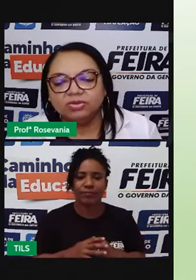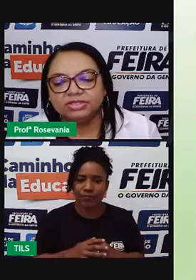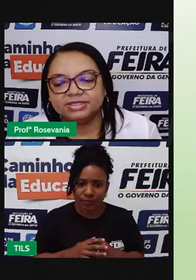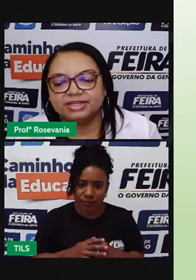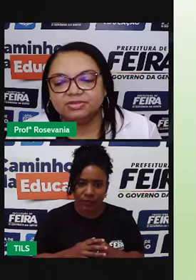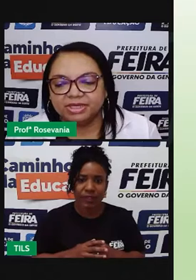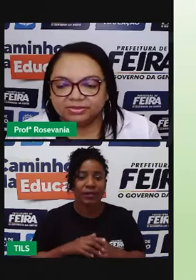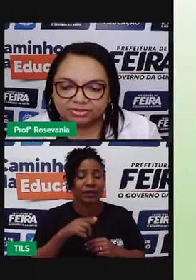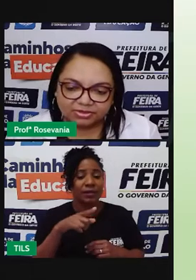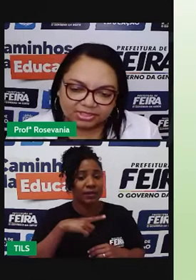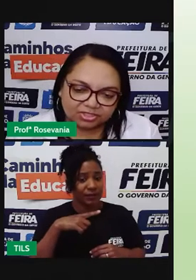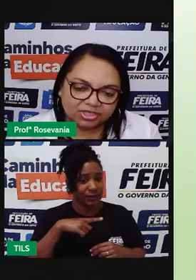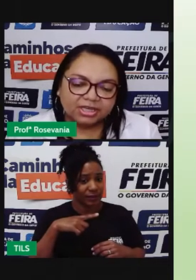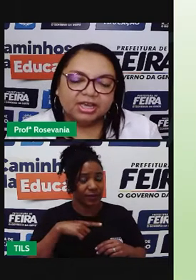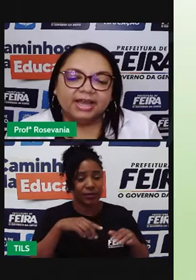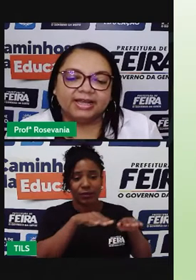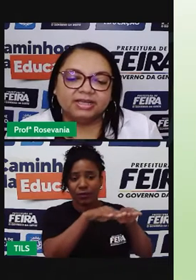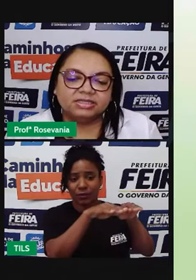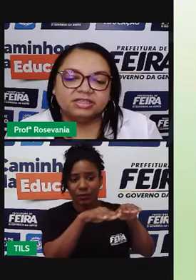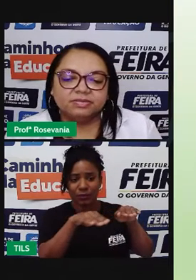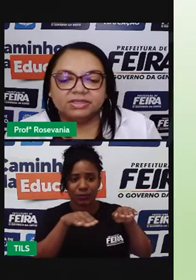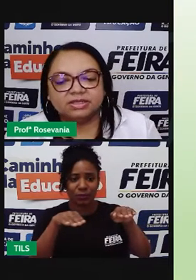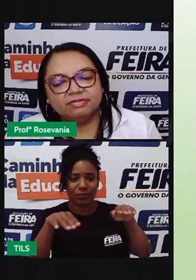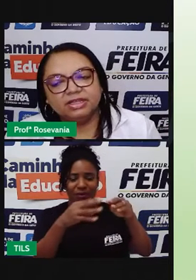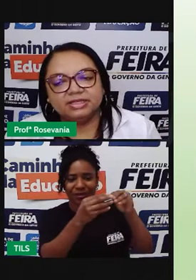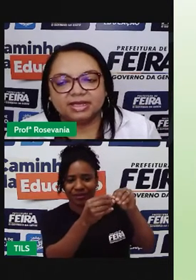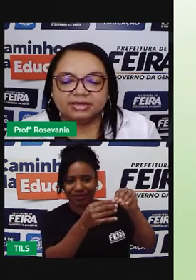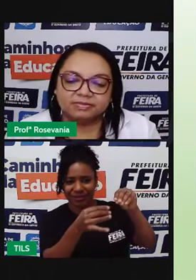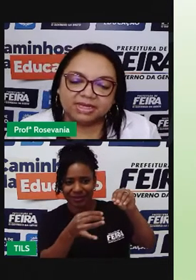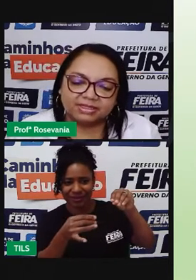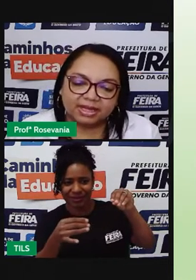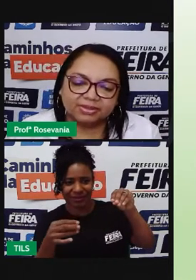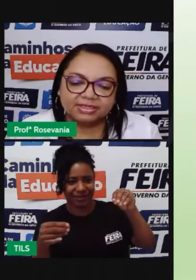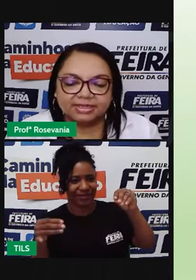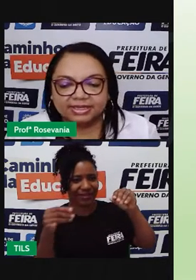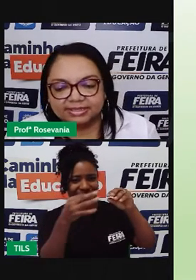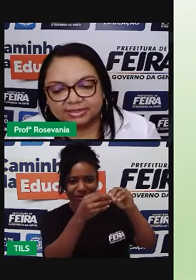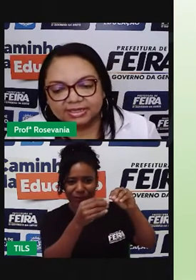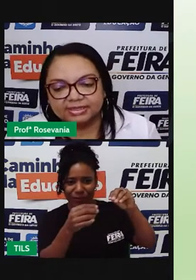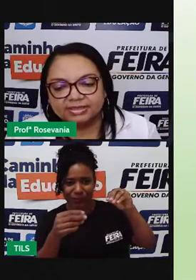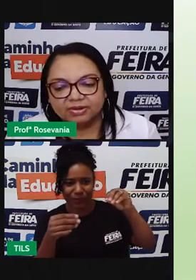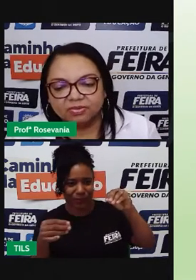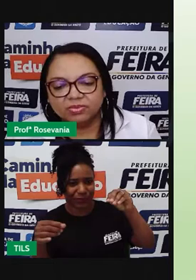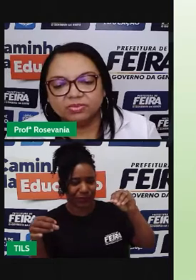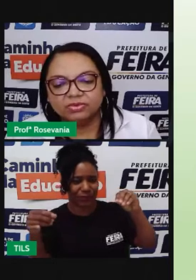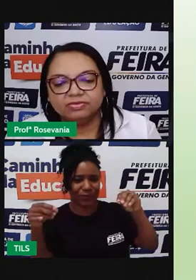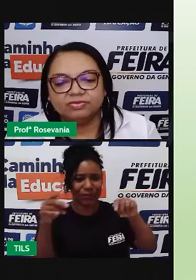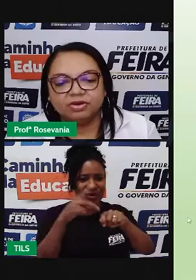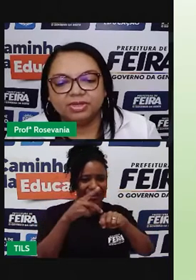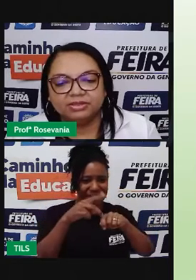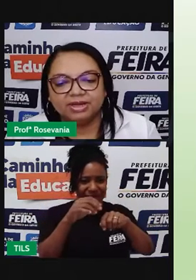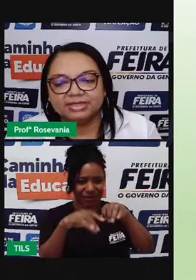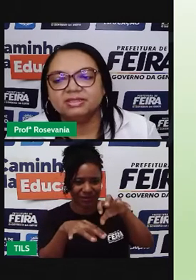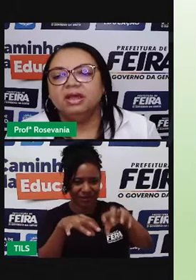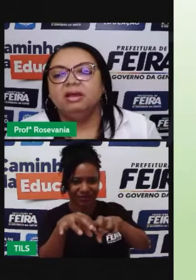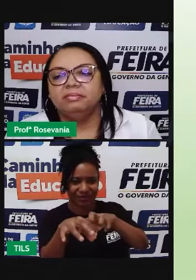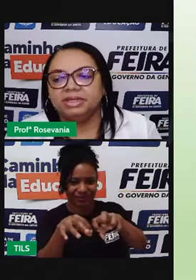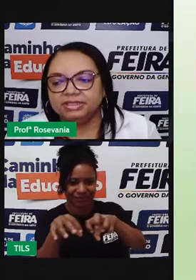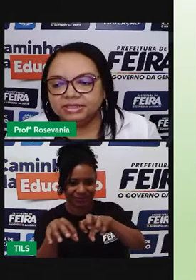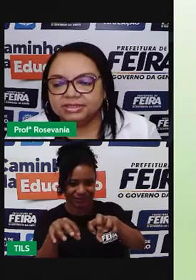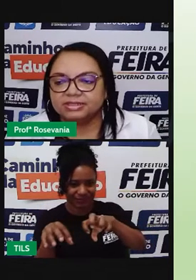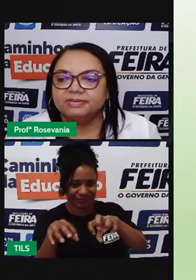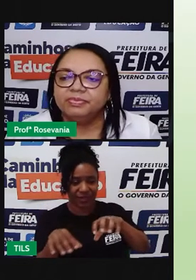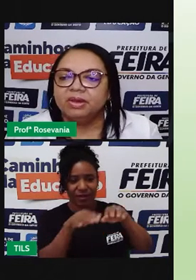de acúmulo de sedimentos, ou seja, aqueles sedimentos que vêm das áreas mais altas, elas, né, se acumulam e vão formando as